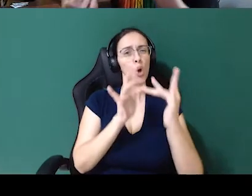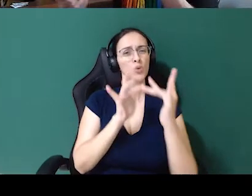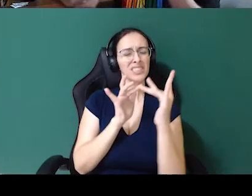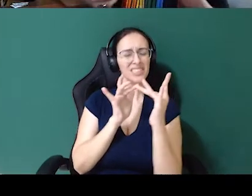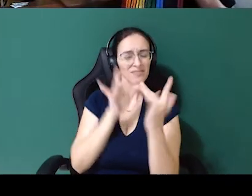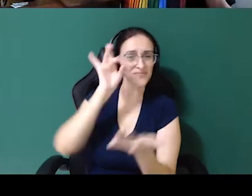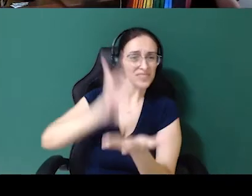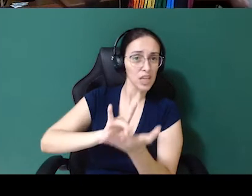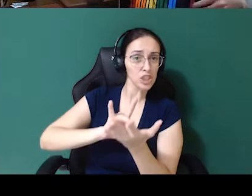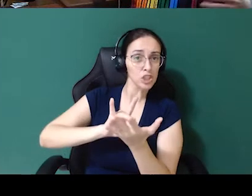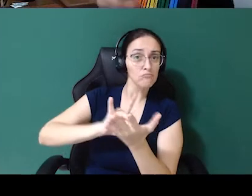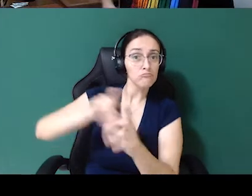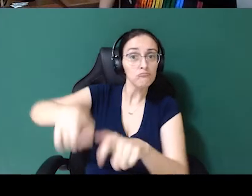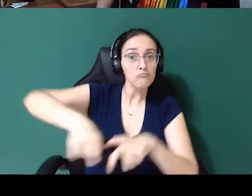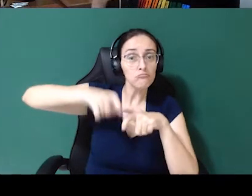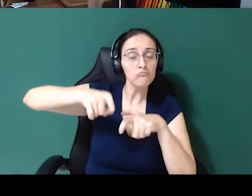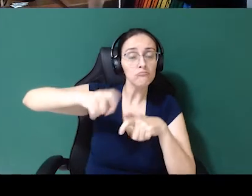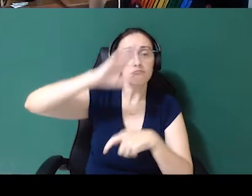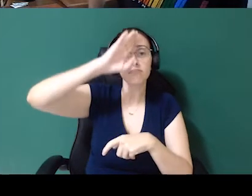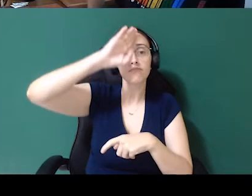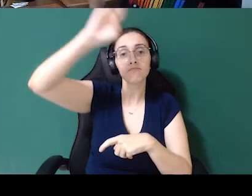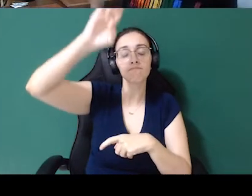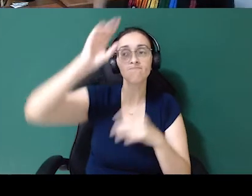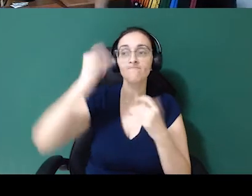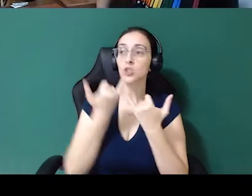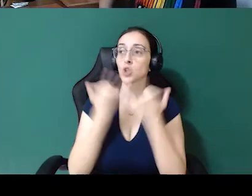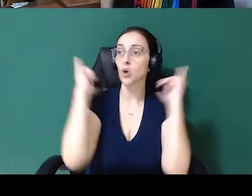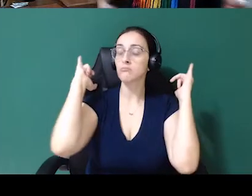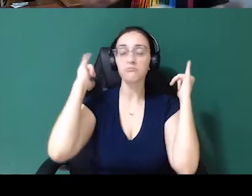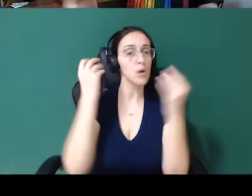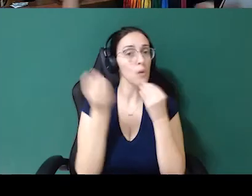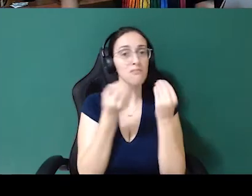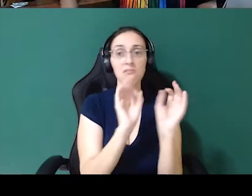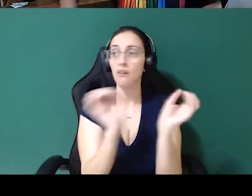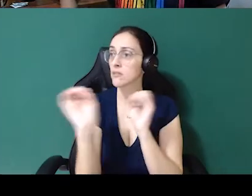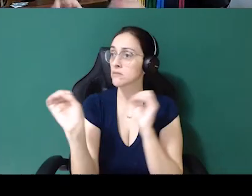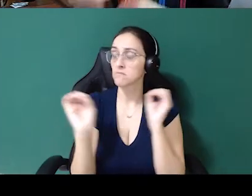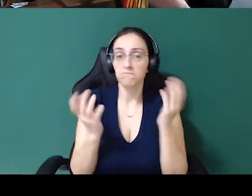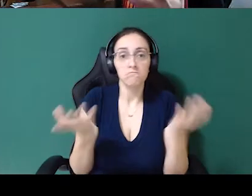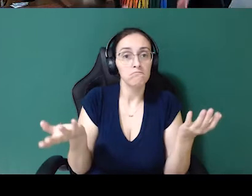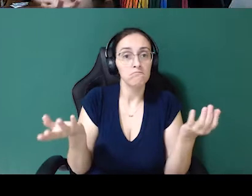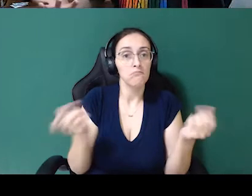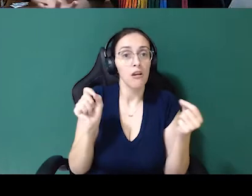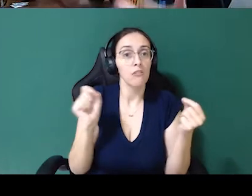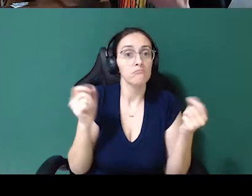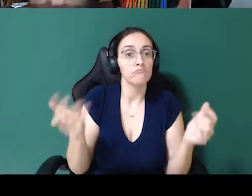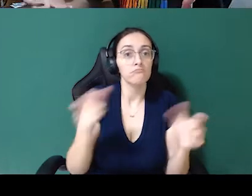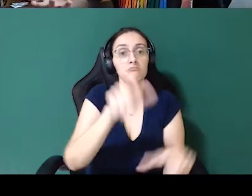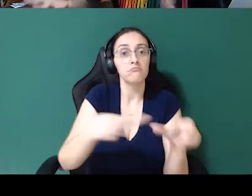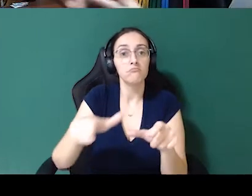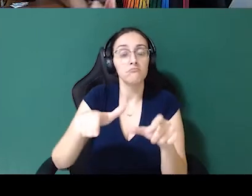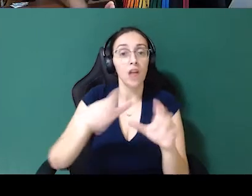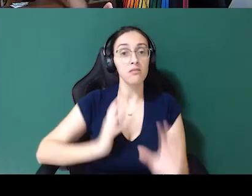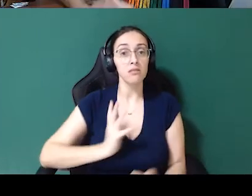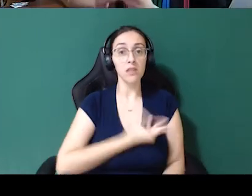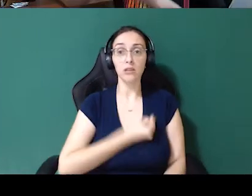com o agro. E foi esse um dos principais choques no começo. Como a gente não tinha nada, não tinha uma pessoa trans